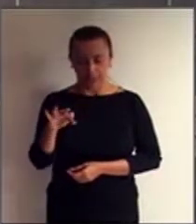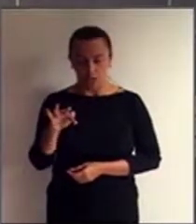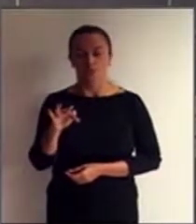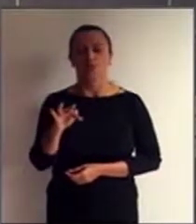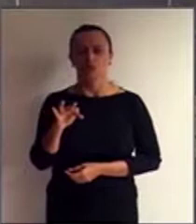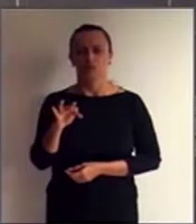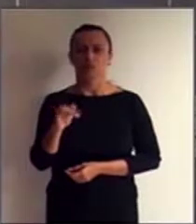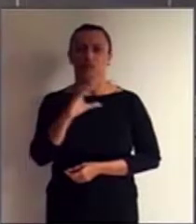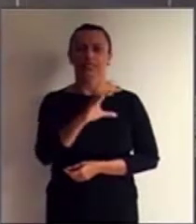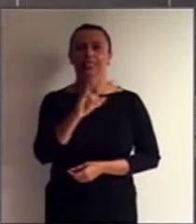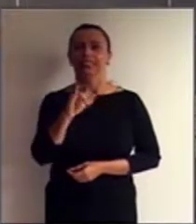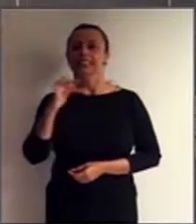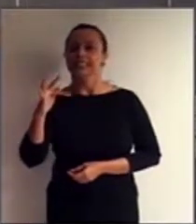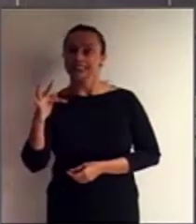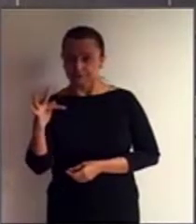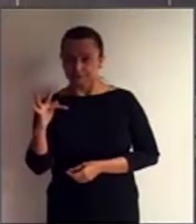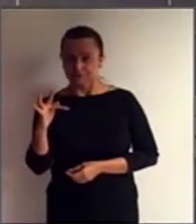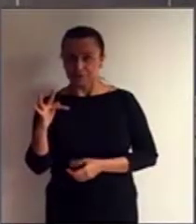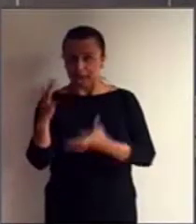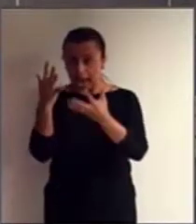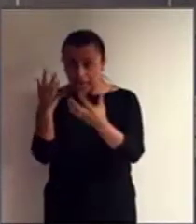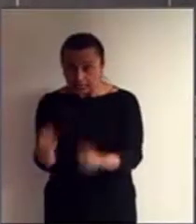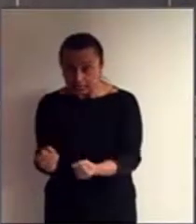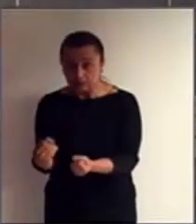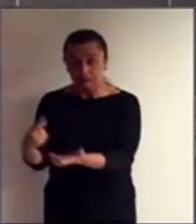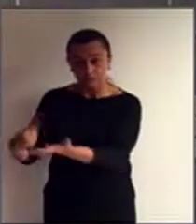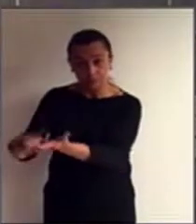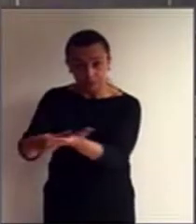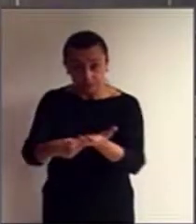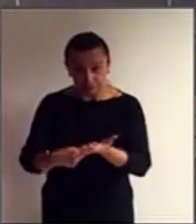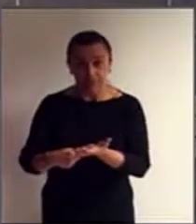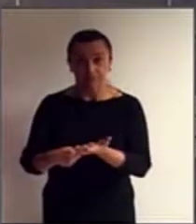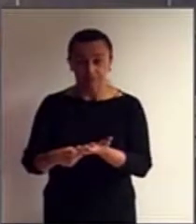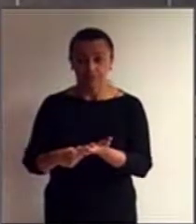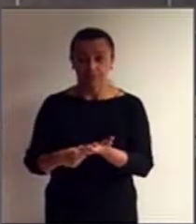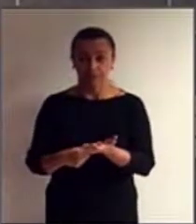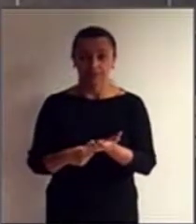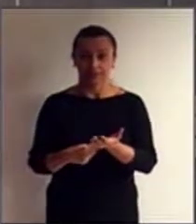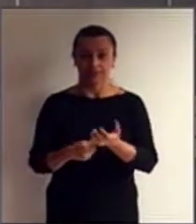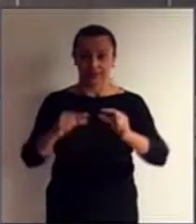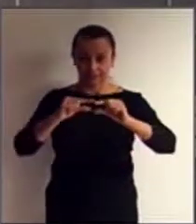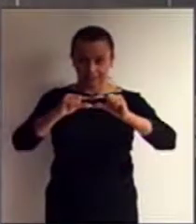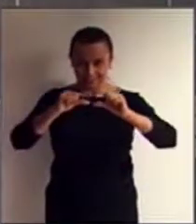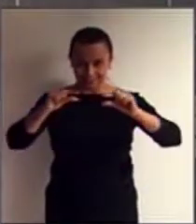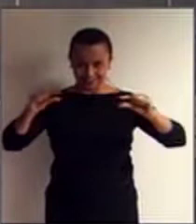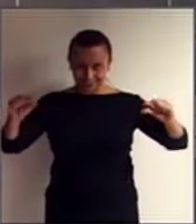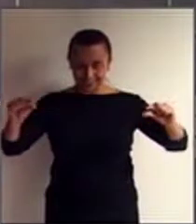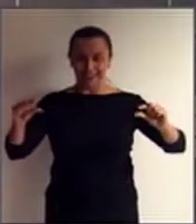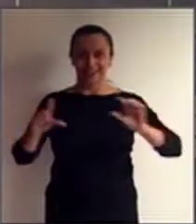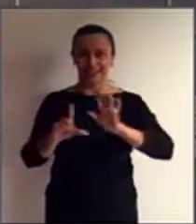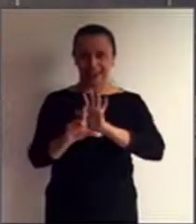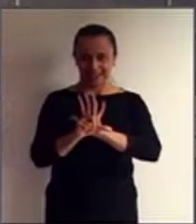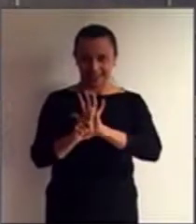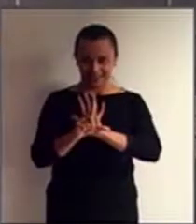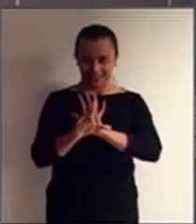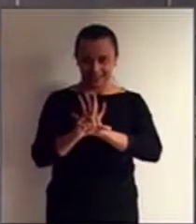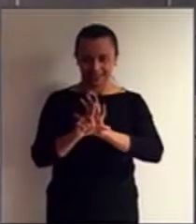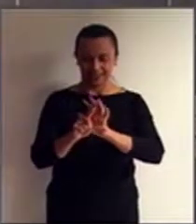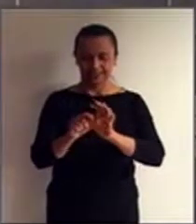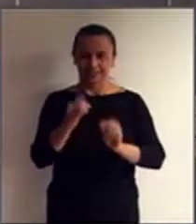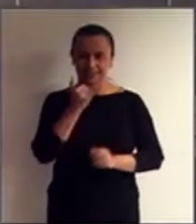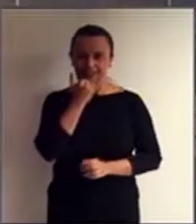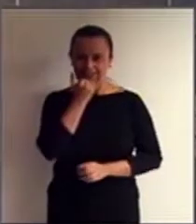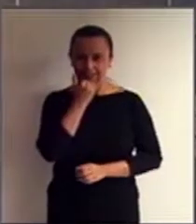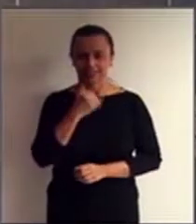CIF. Então, este termo, leia-se, explique-se melhor, esse termo,